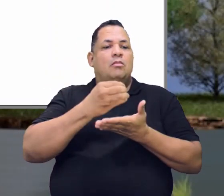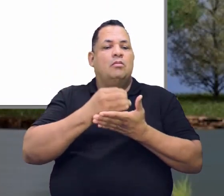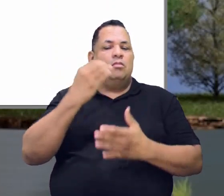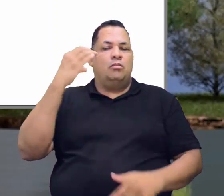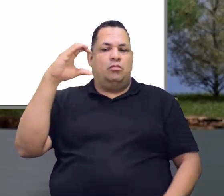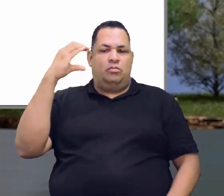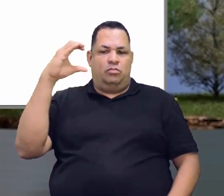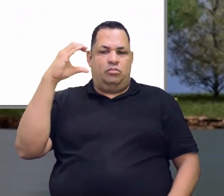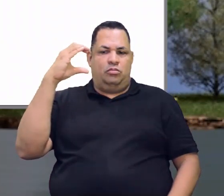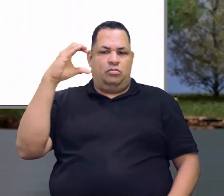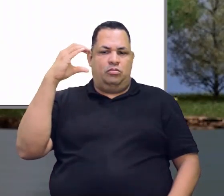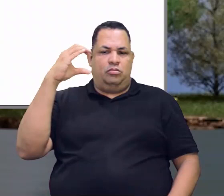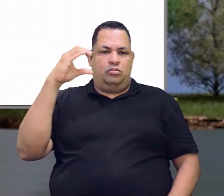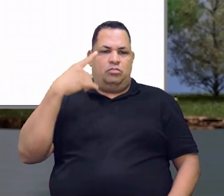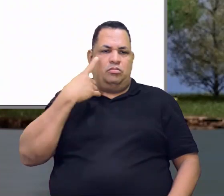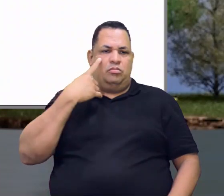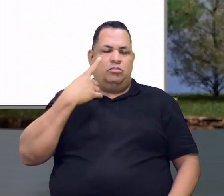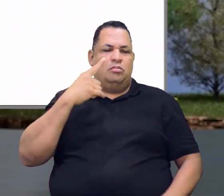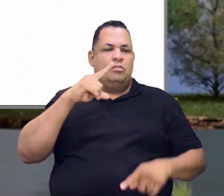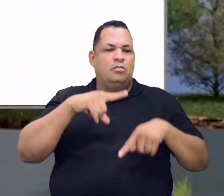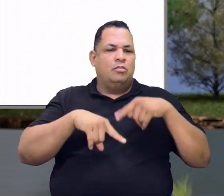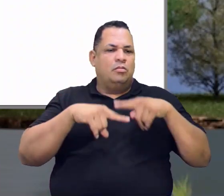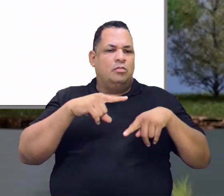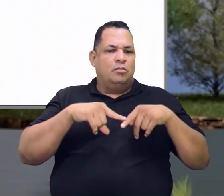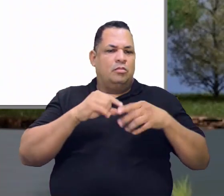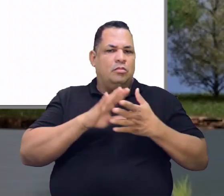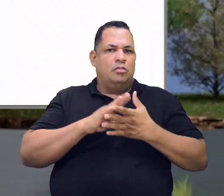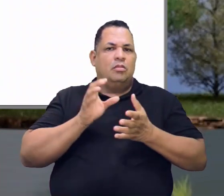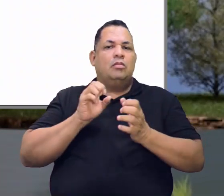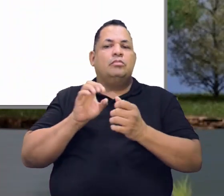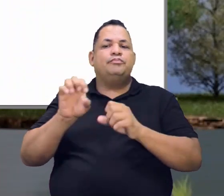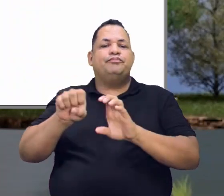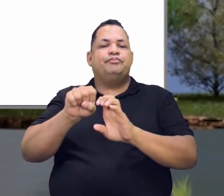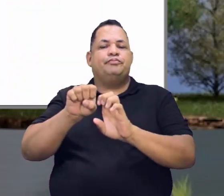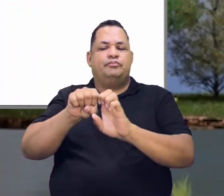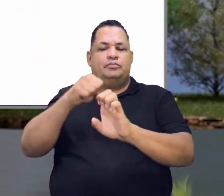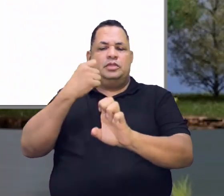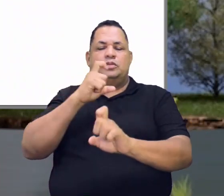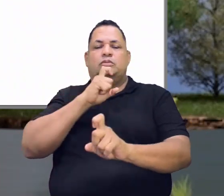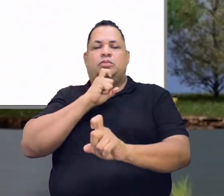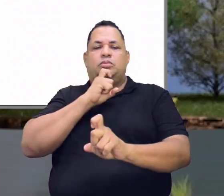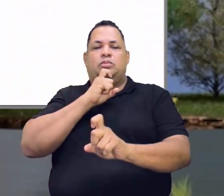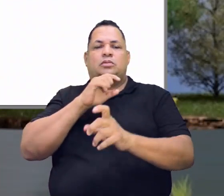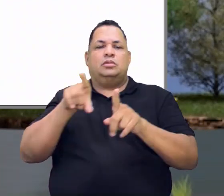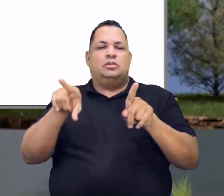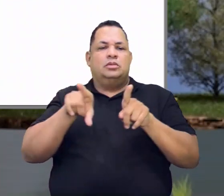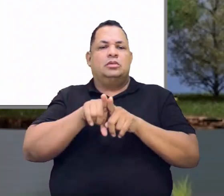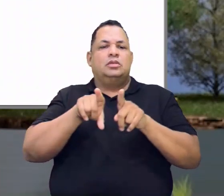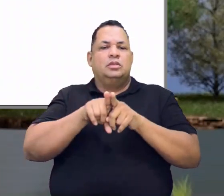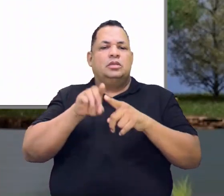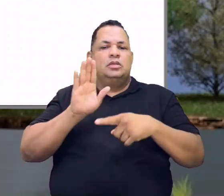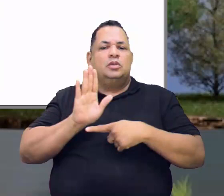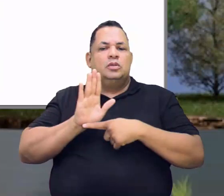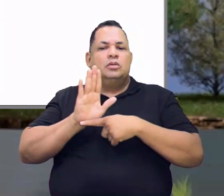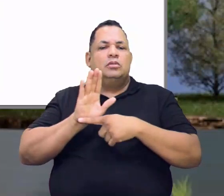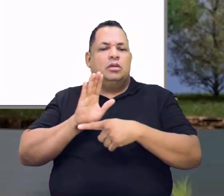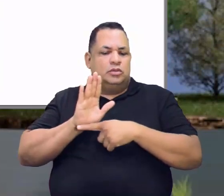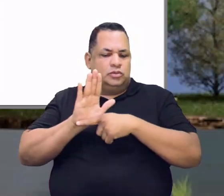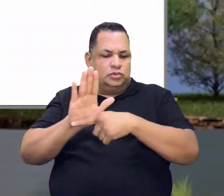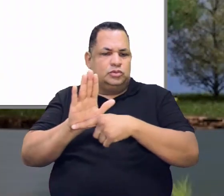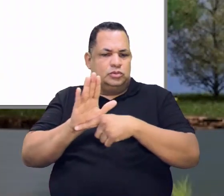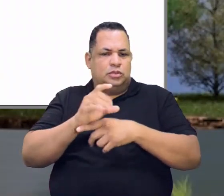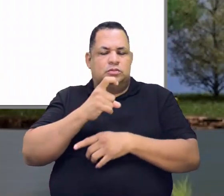Você coloca esse material na geladeira e ela também ajuda a